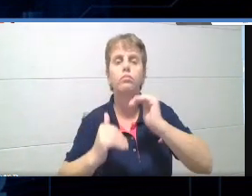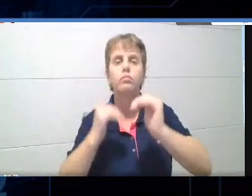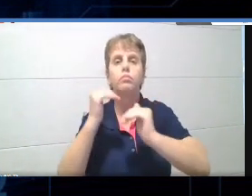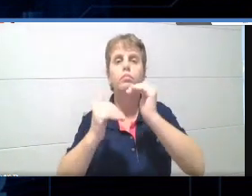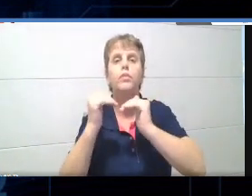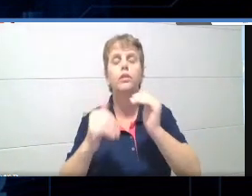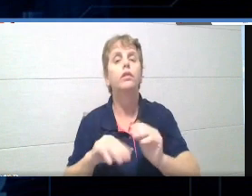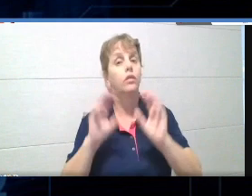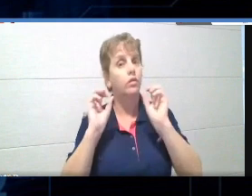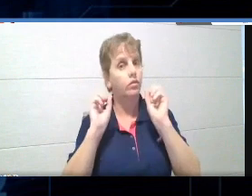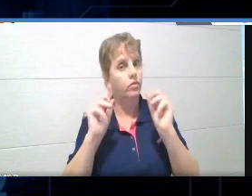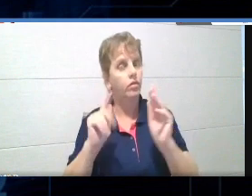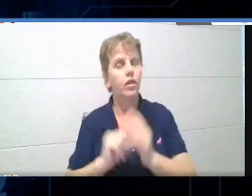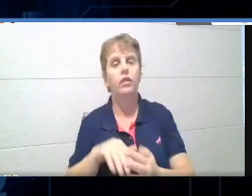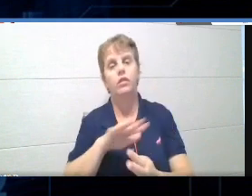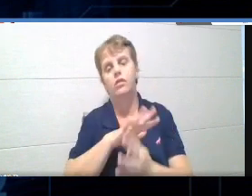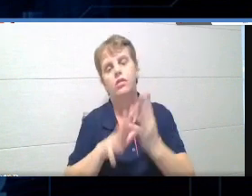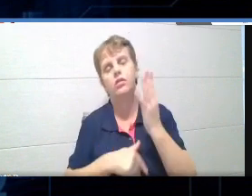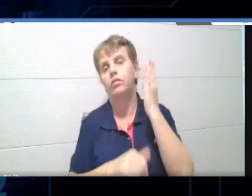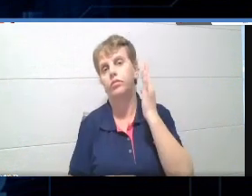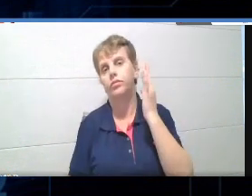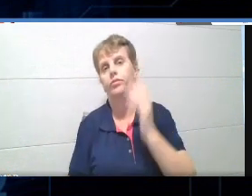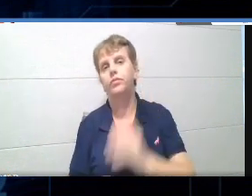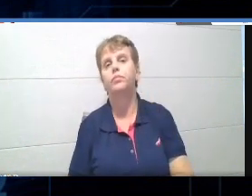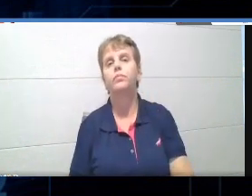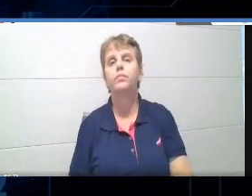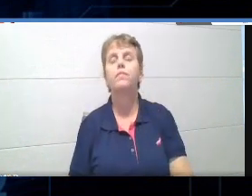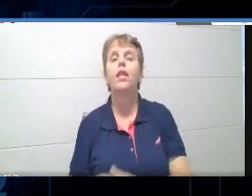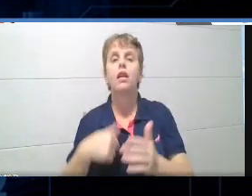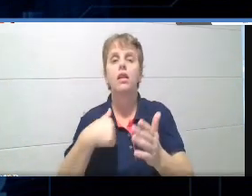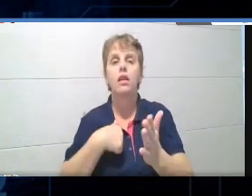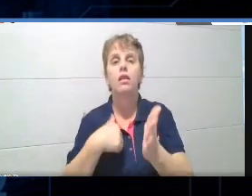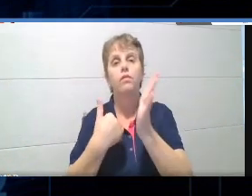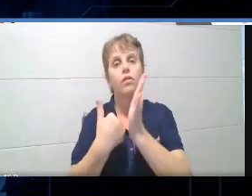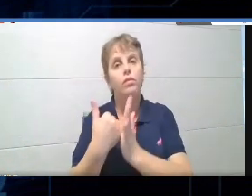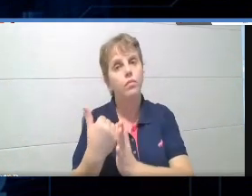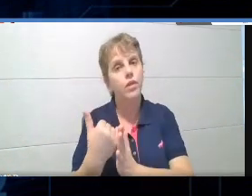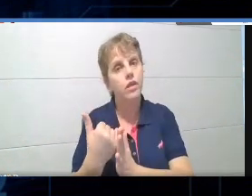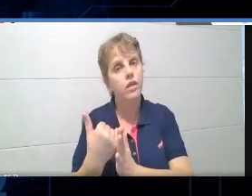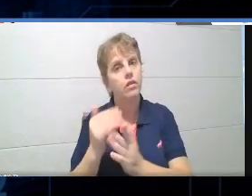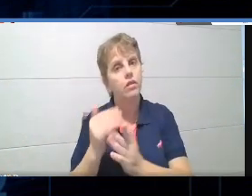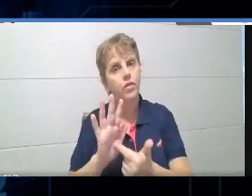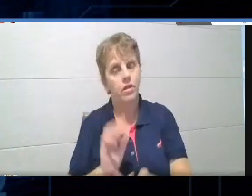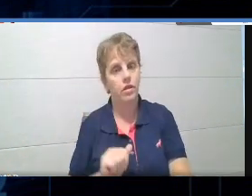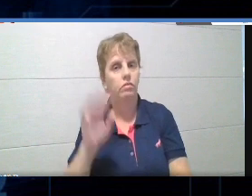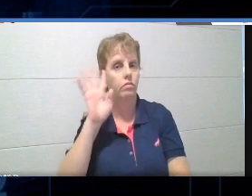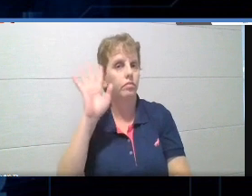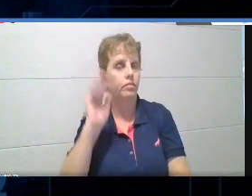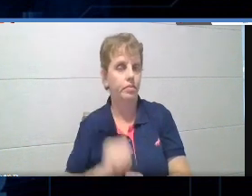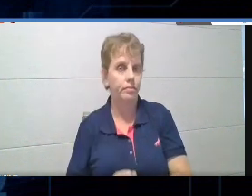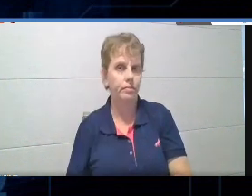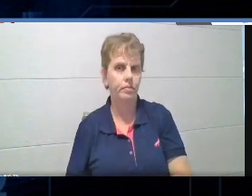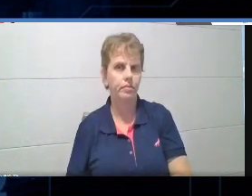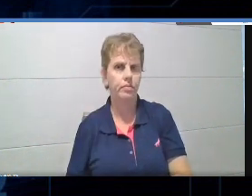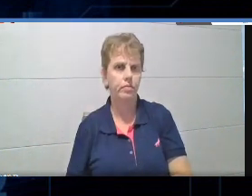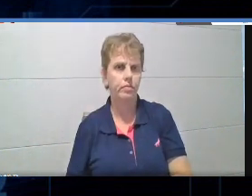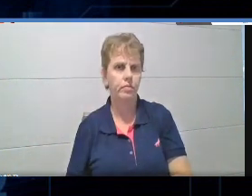ok? Então esse é o nosso roteirinho, e aí eu já começo trazendo a reflexão do seguinte, né? A palavra